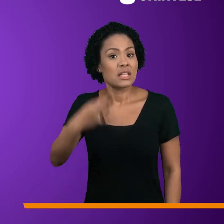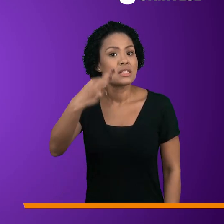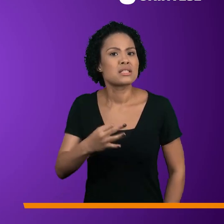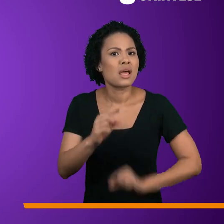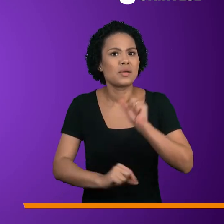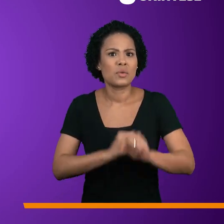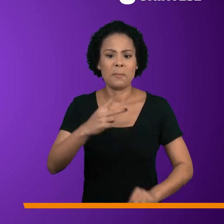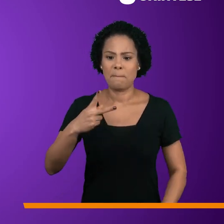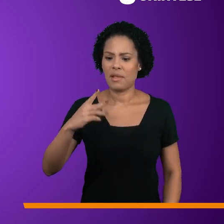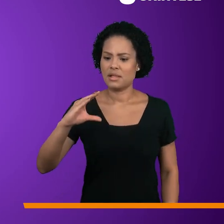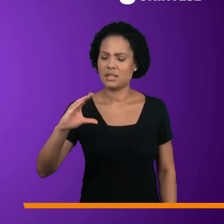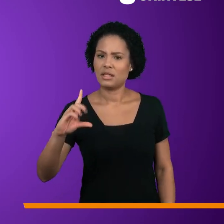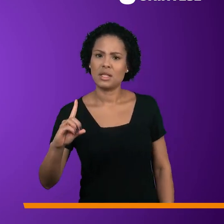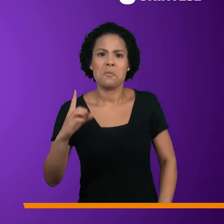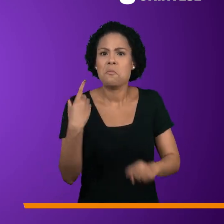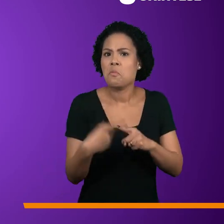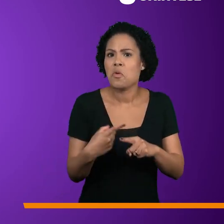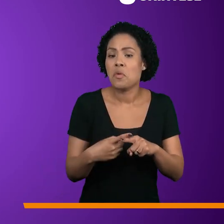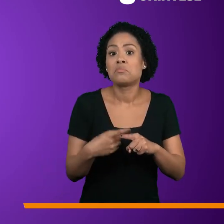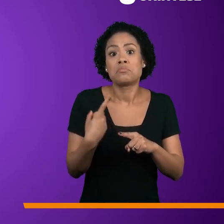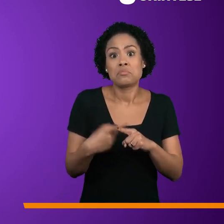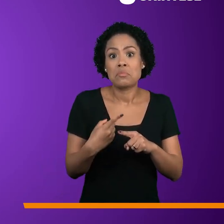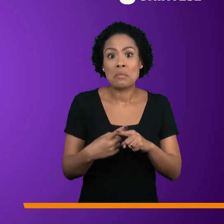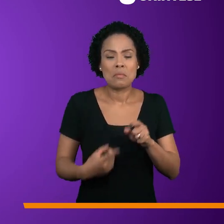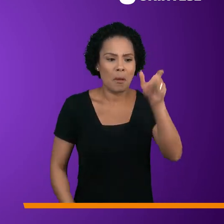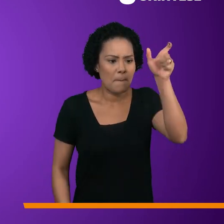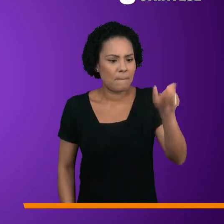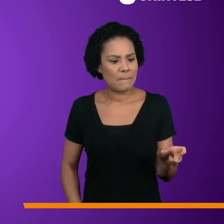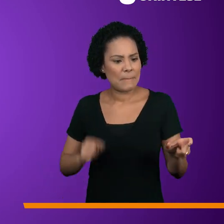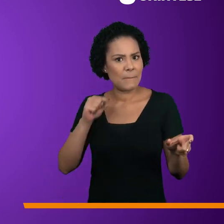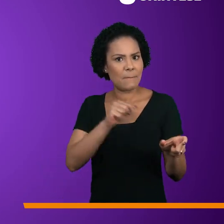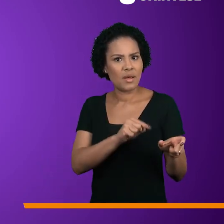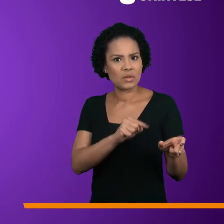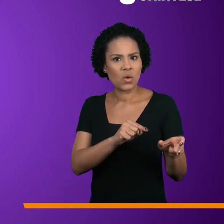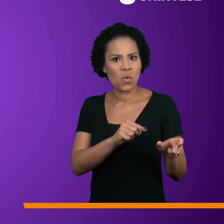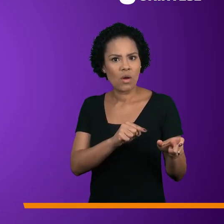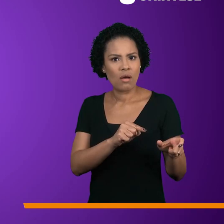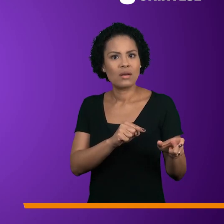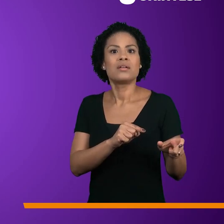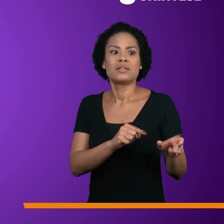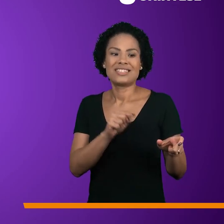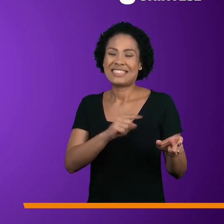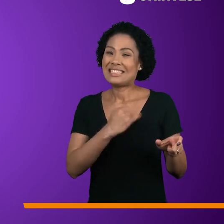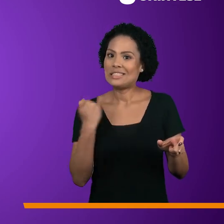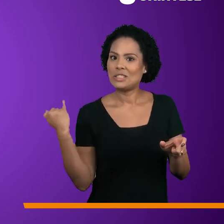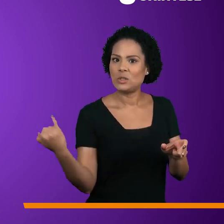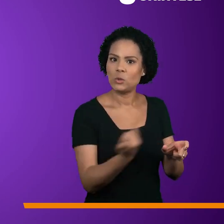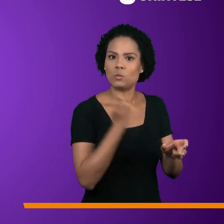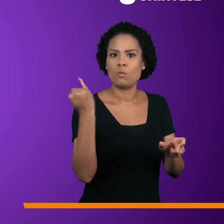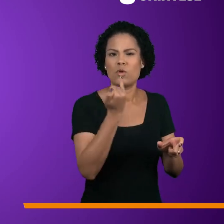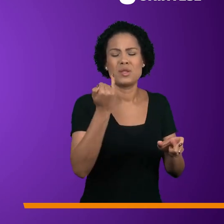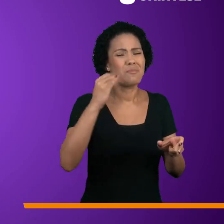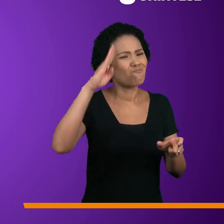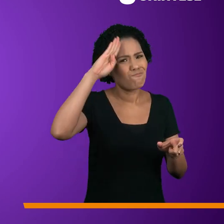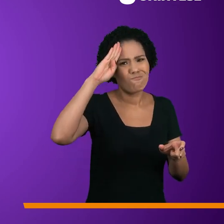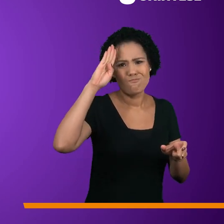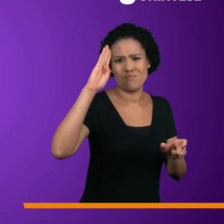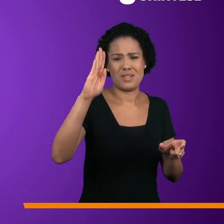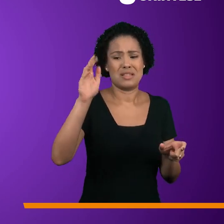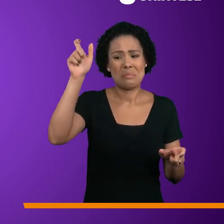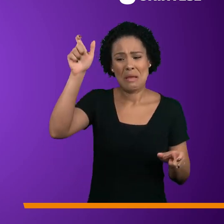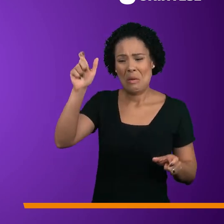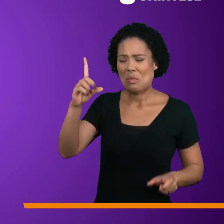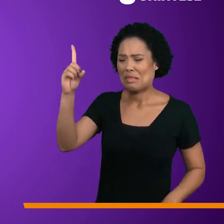nomenclatura mais correta, o argumento foi que a questão substantiva pessoas possui mais importância do que o